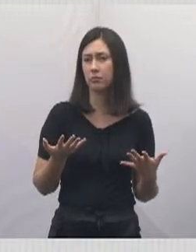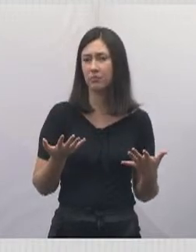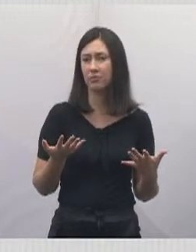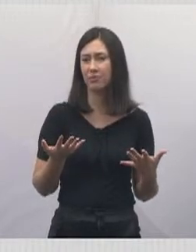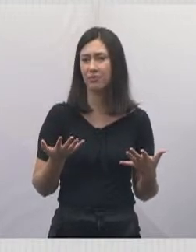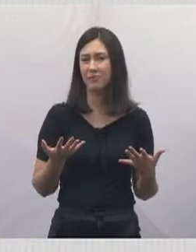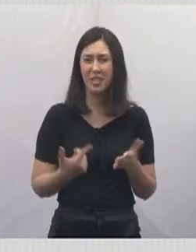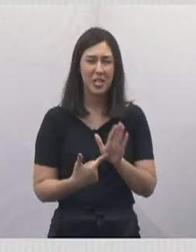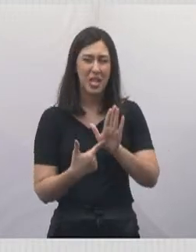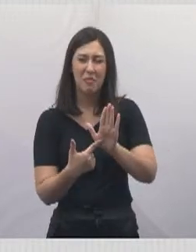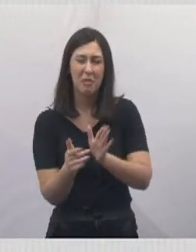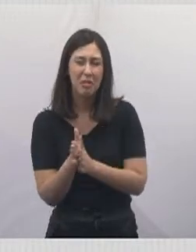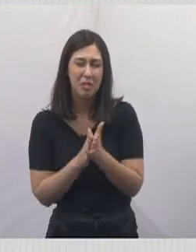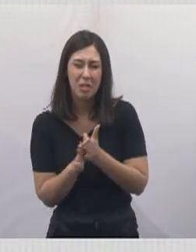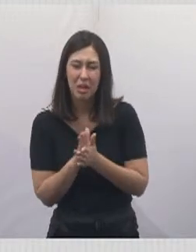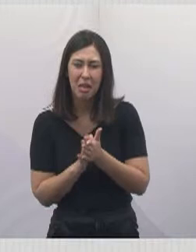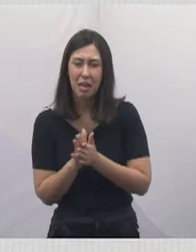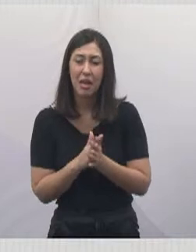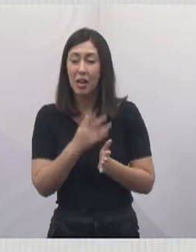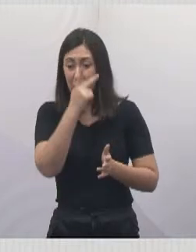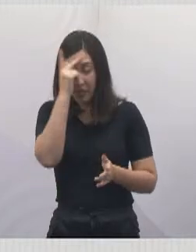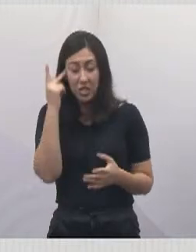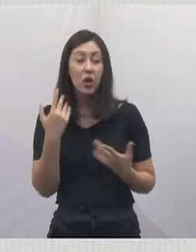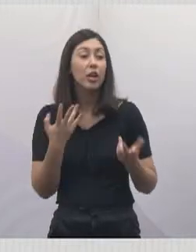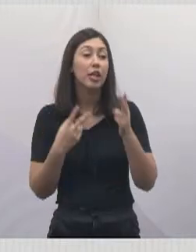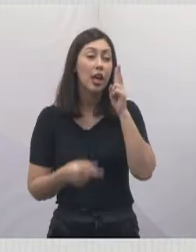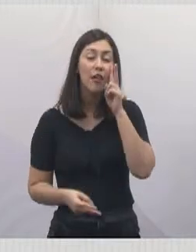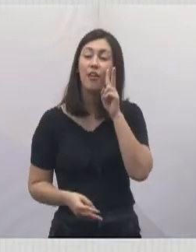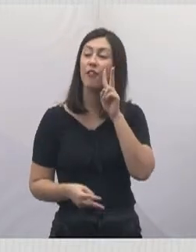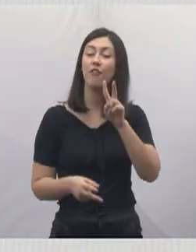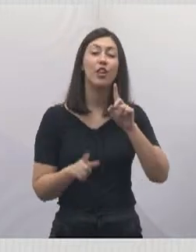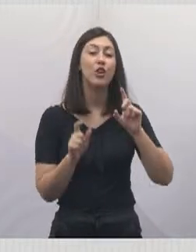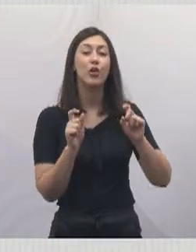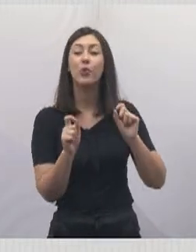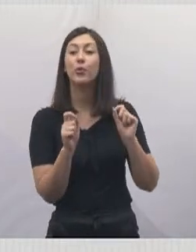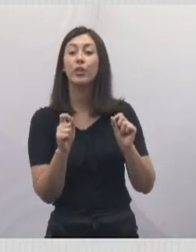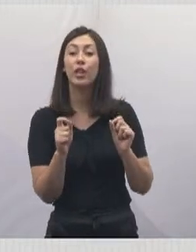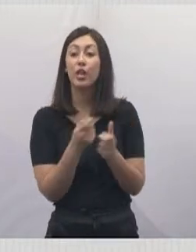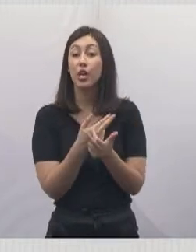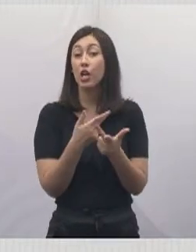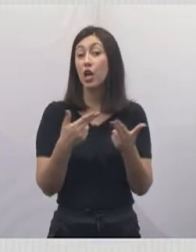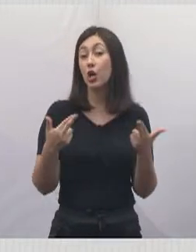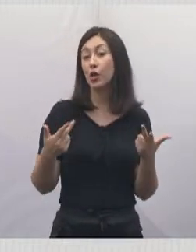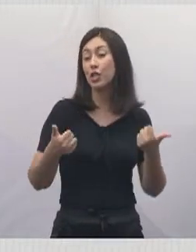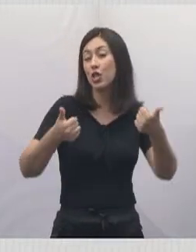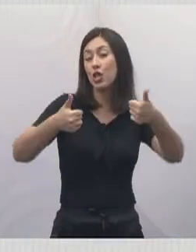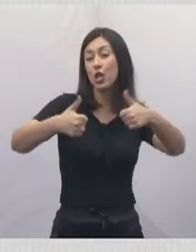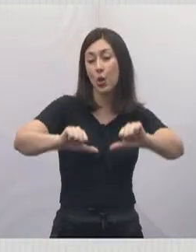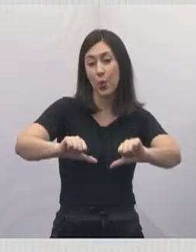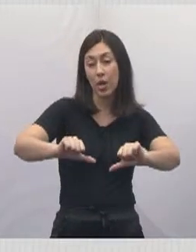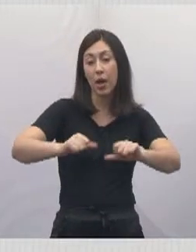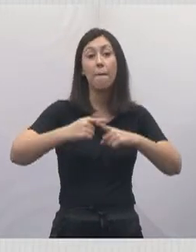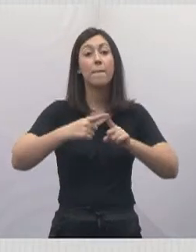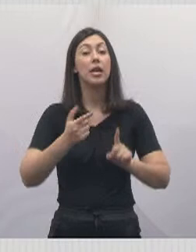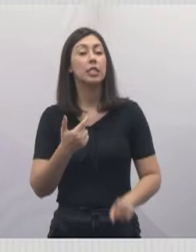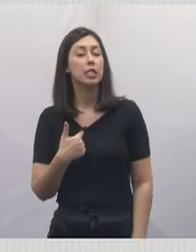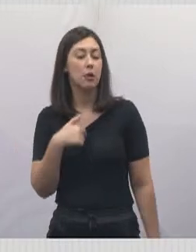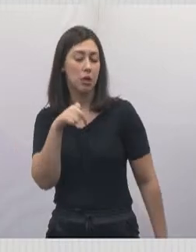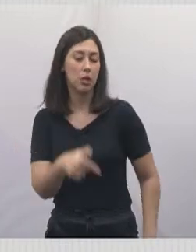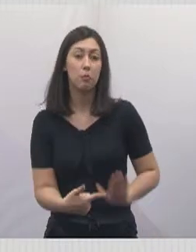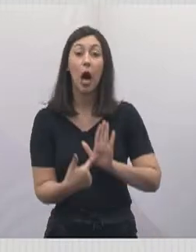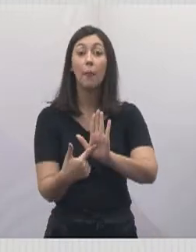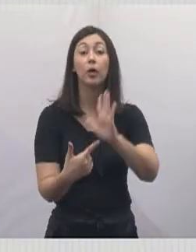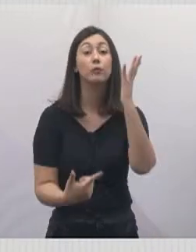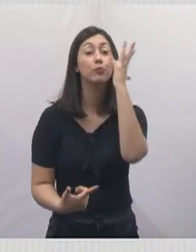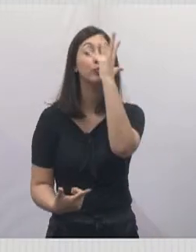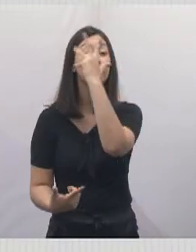que não quer ser mostrada, as pessoas querem evidenciar a parte negativa da coisa. Mas eu estou aqui para mostrar o que